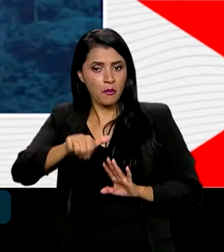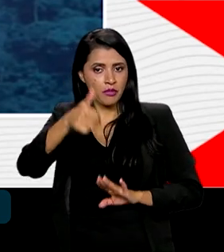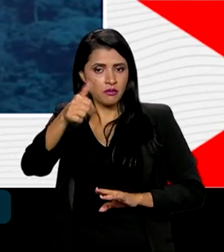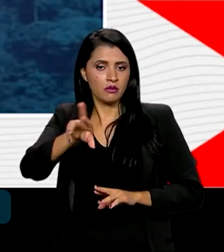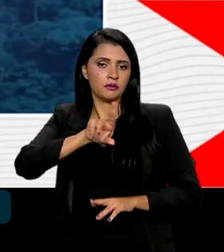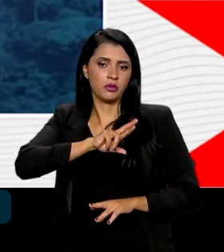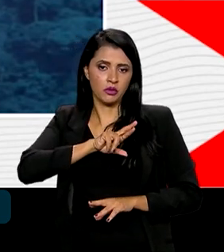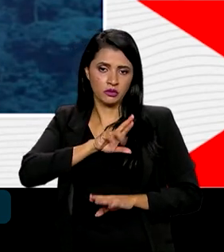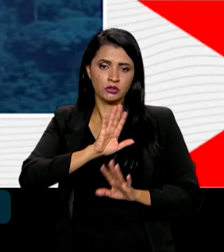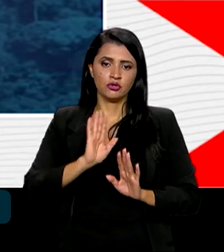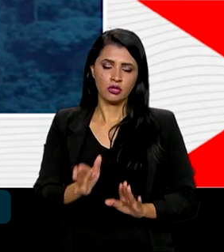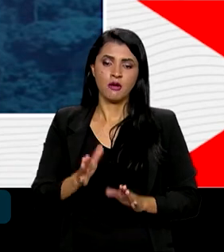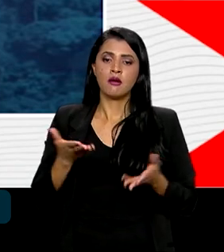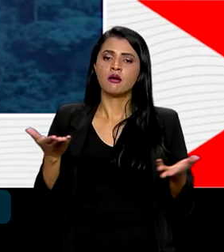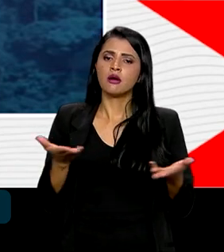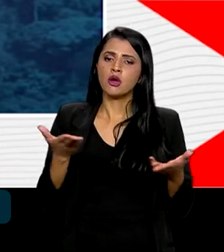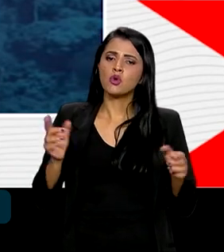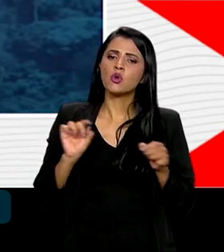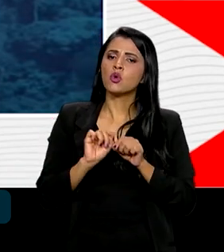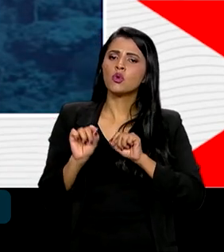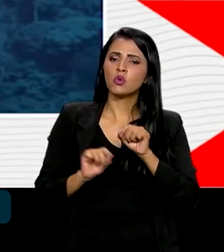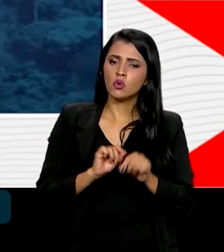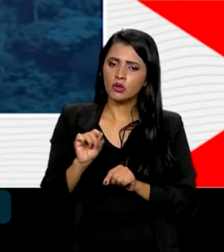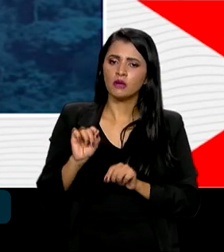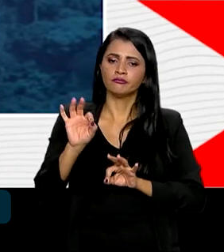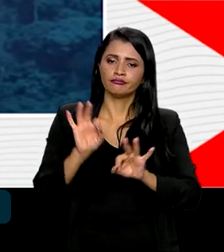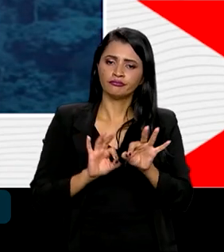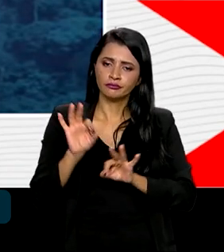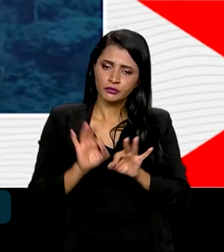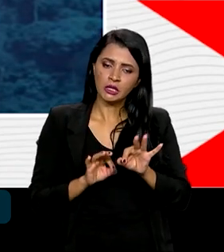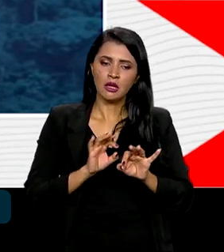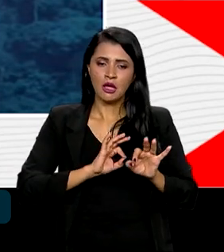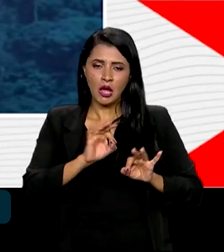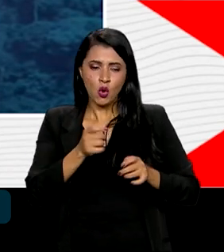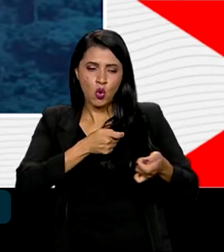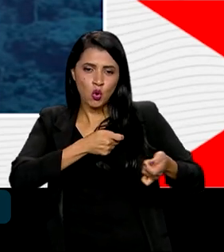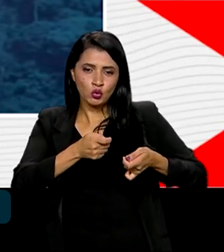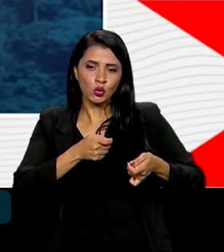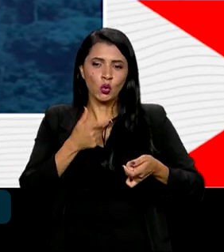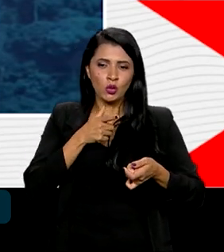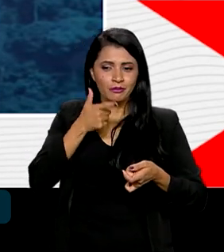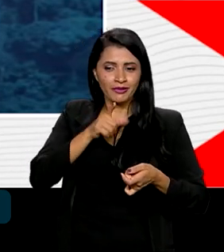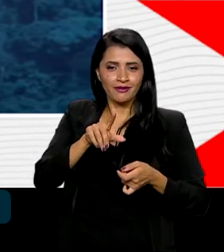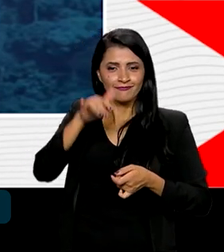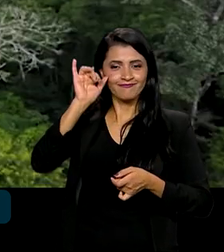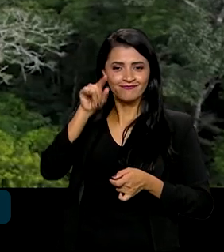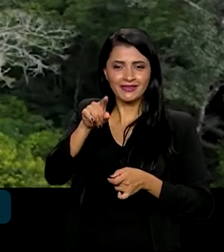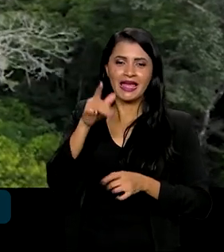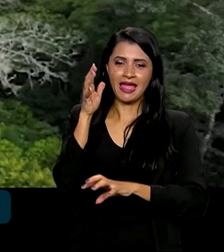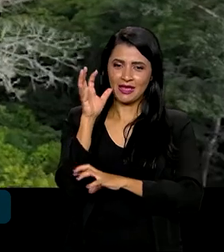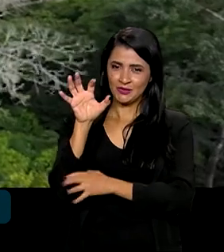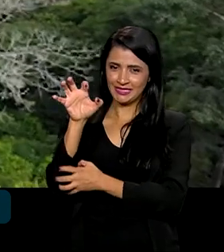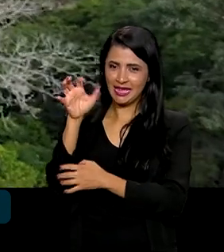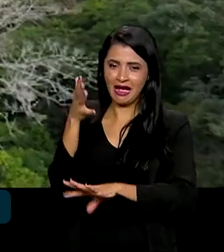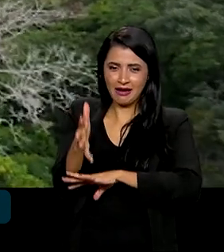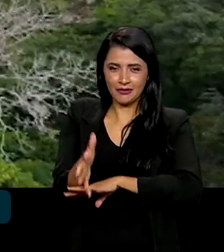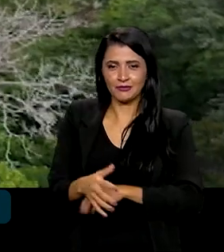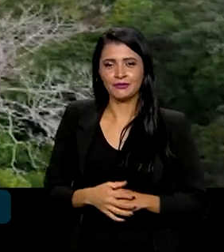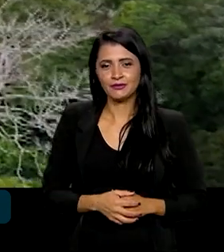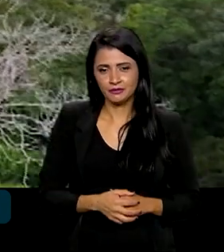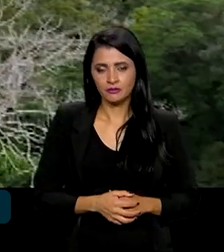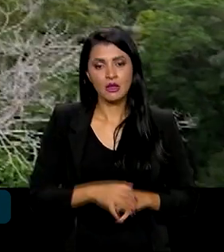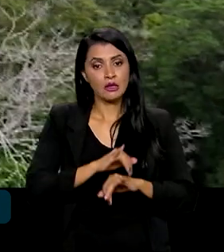resultados. Estamos agora fazendo o plano de prevenção e controle do desmatamento do Cerrado. Marina Silva também